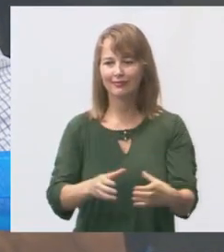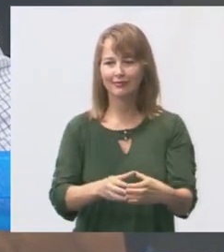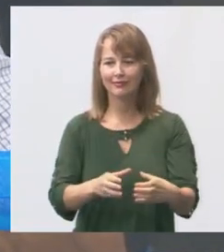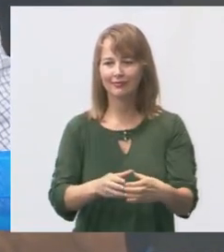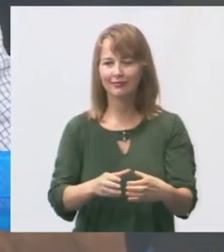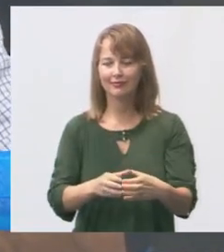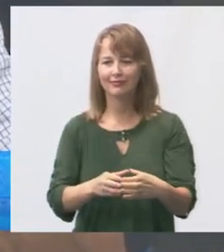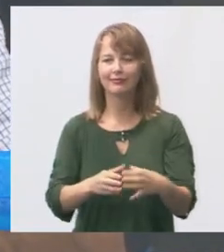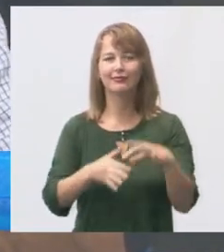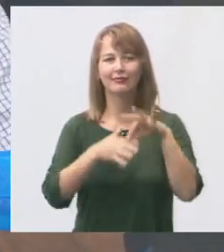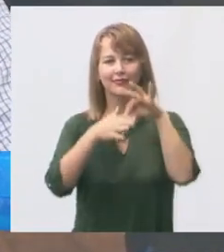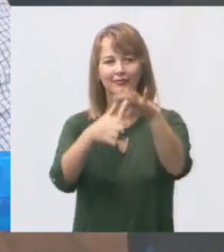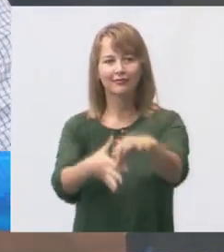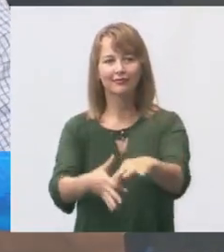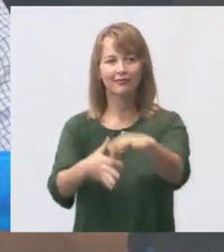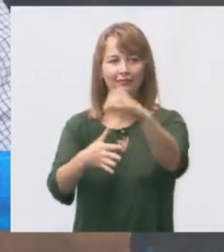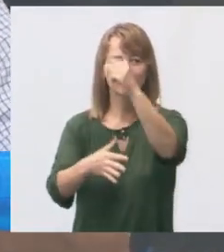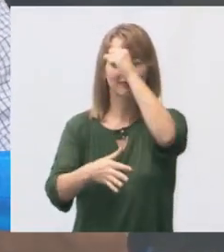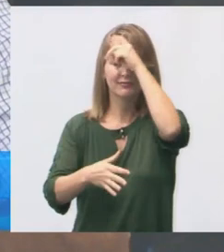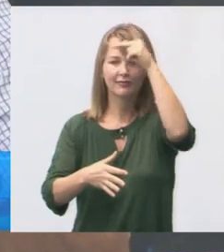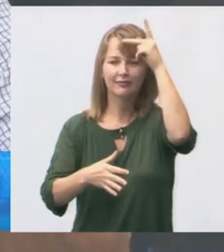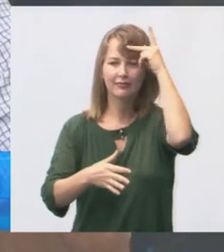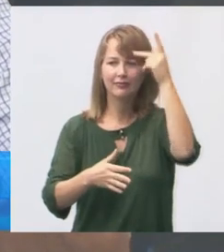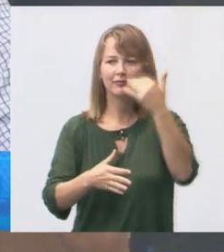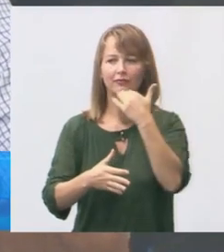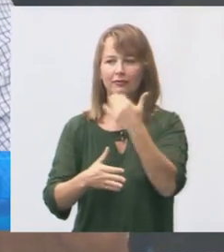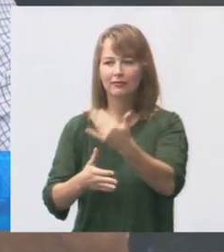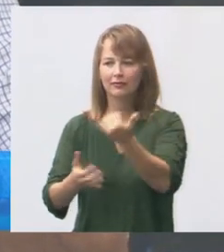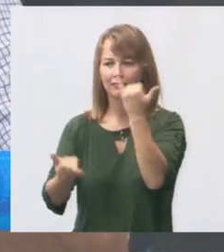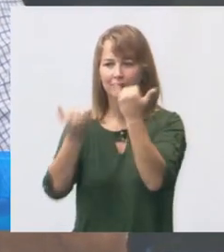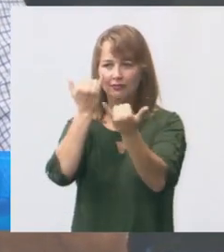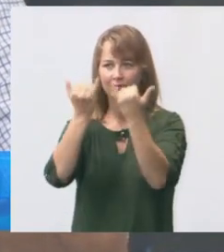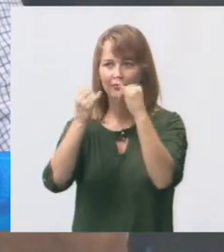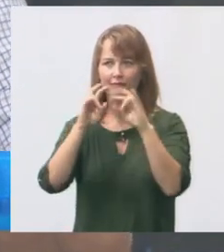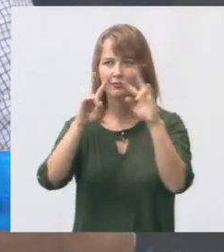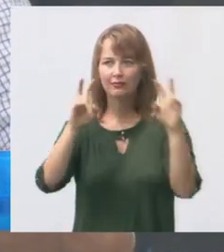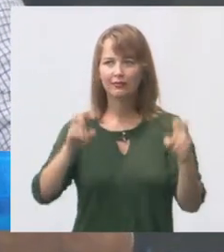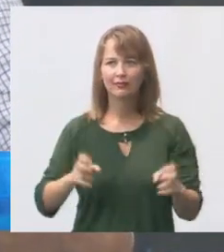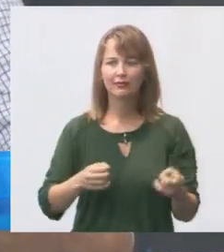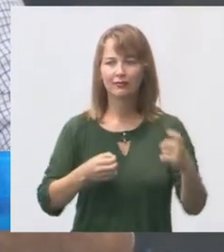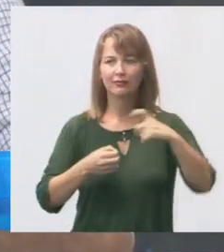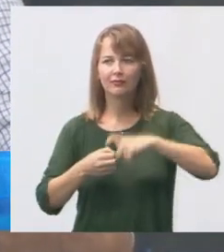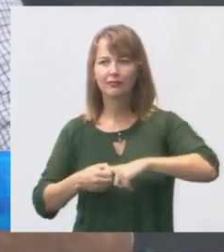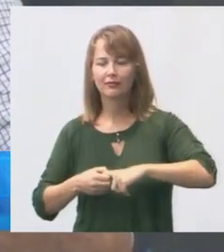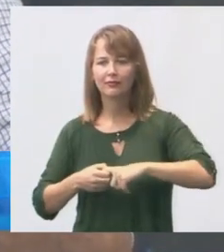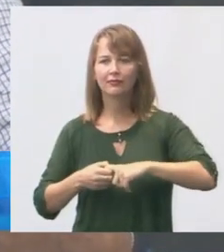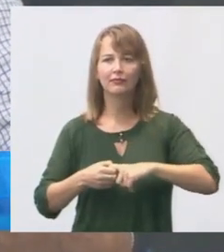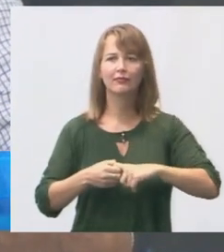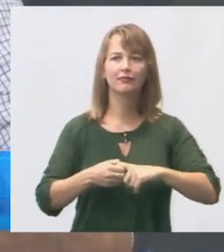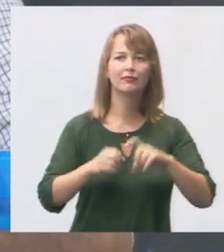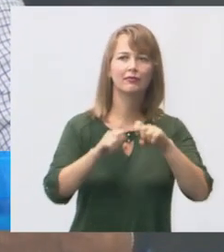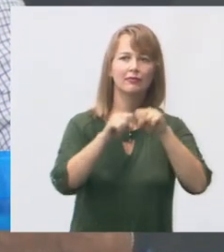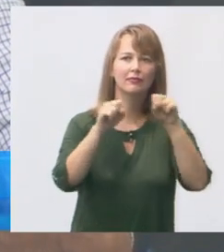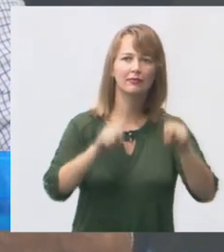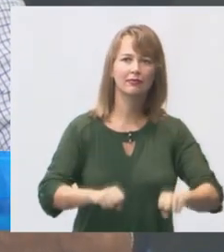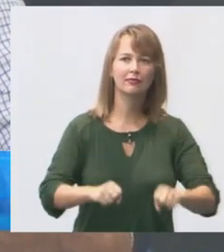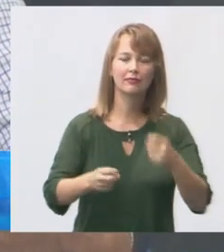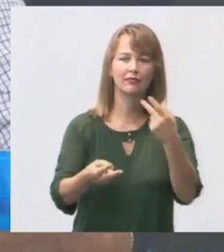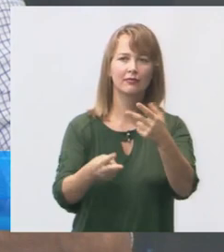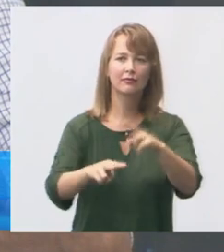enviar à prefeitura um pedido de informações sobre os egressos do sistema prisional nas